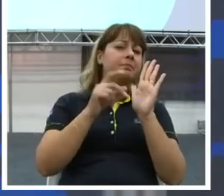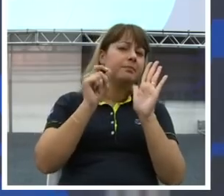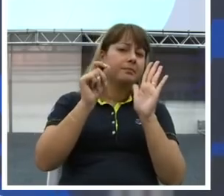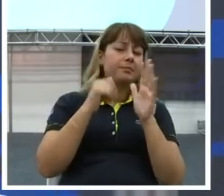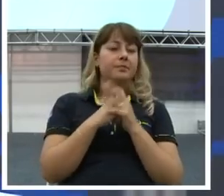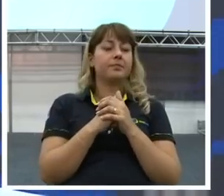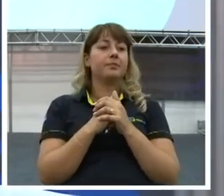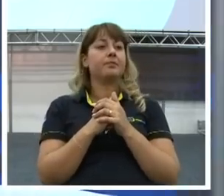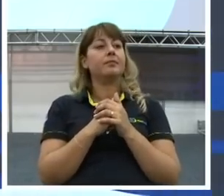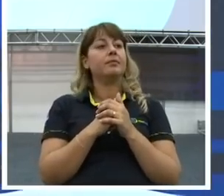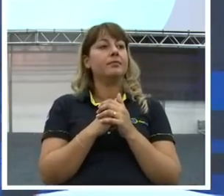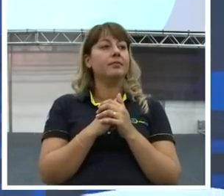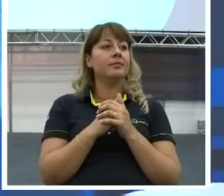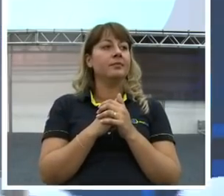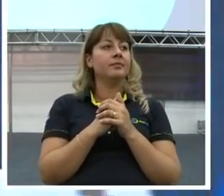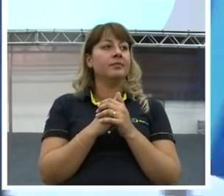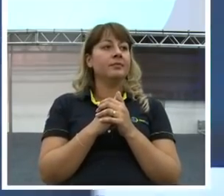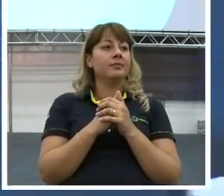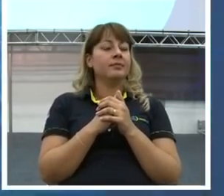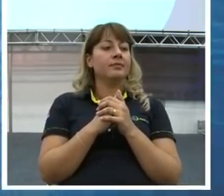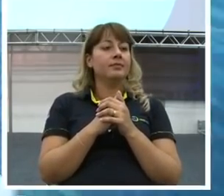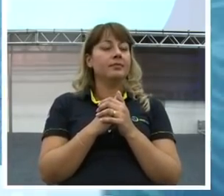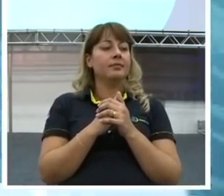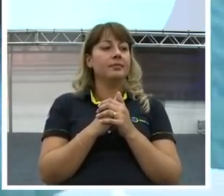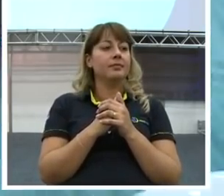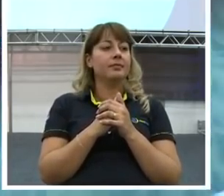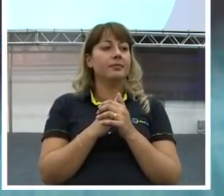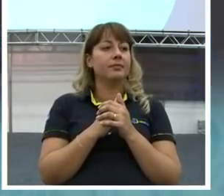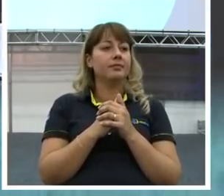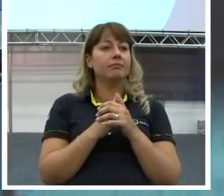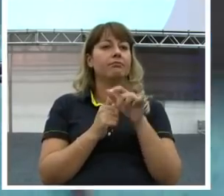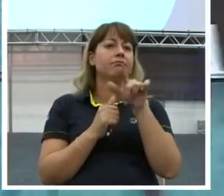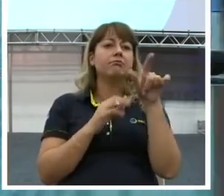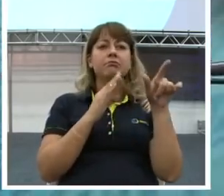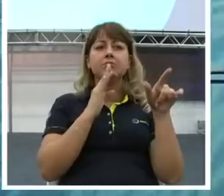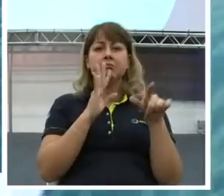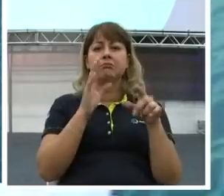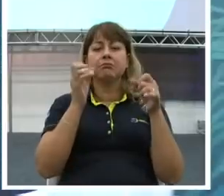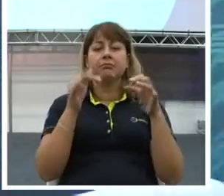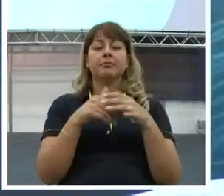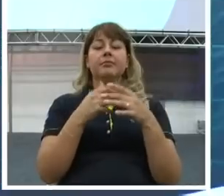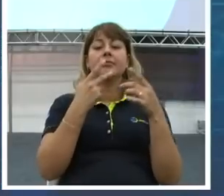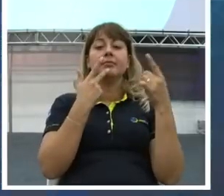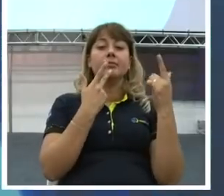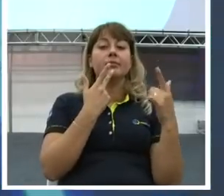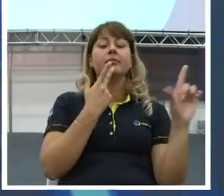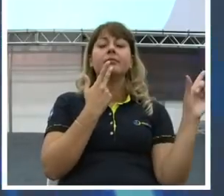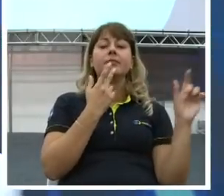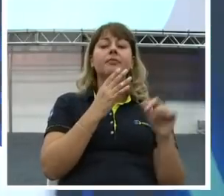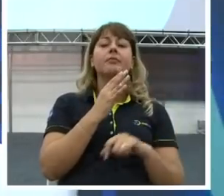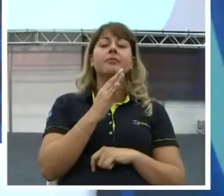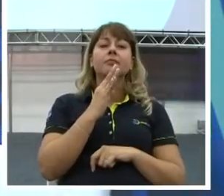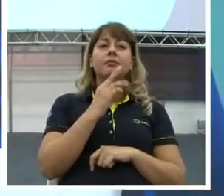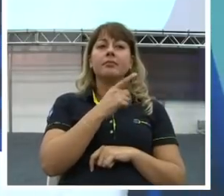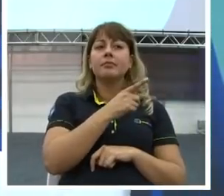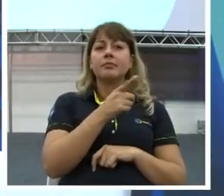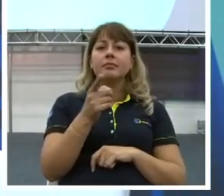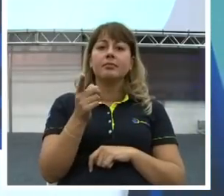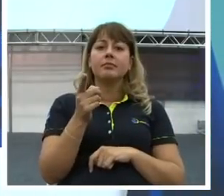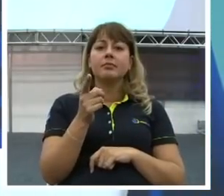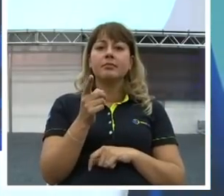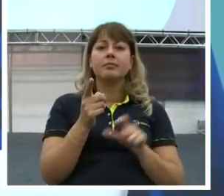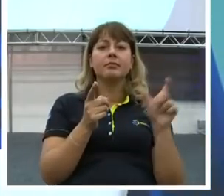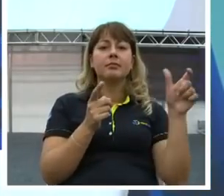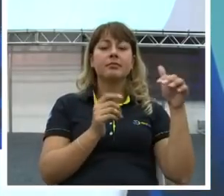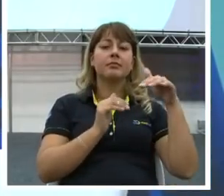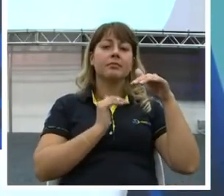Olha só que interessante. Poucos sabem. Mas agora eu vou falar uma outra linguagem. O que você sabe sobre